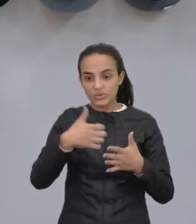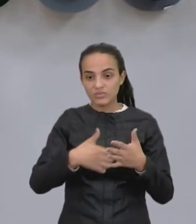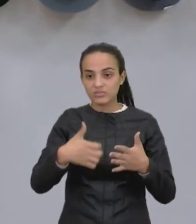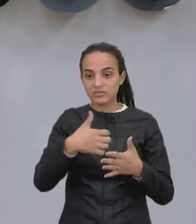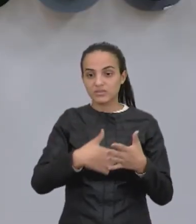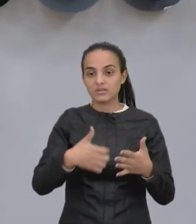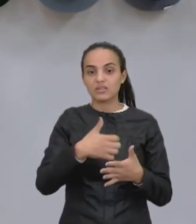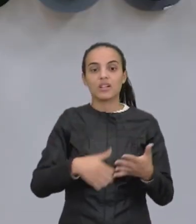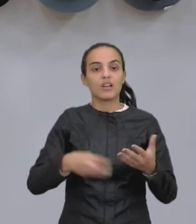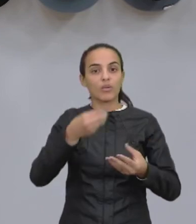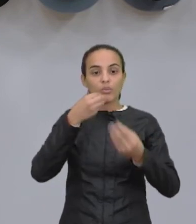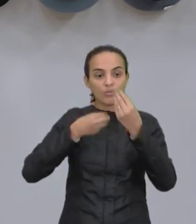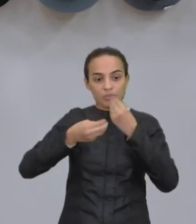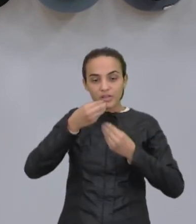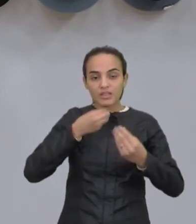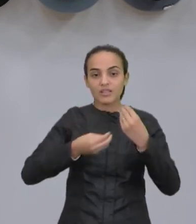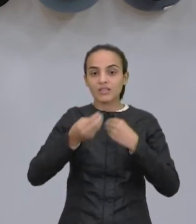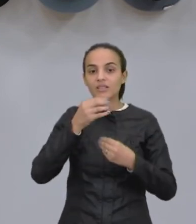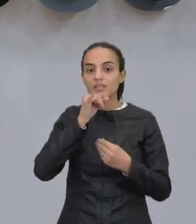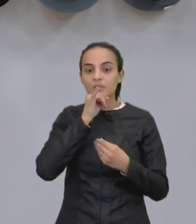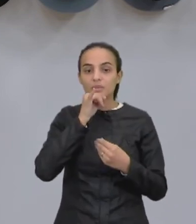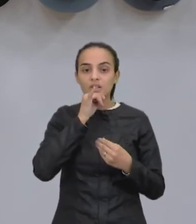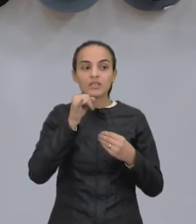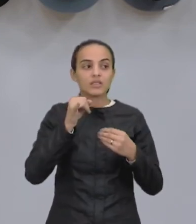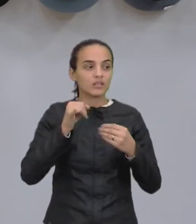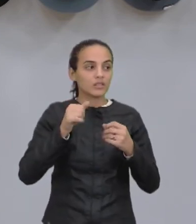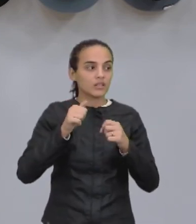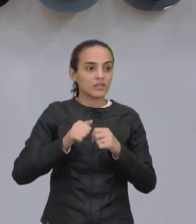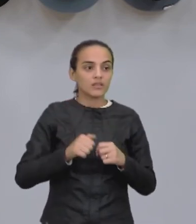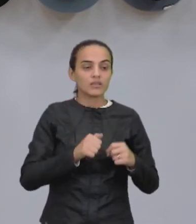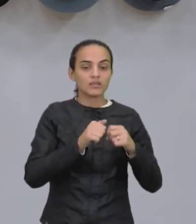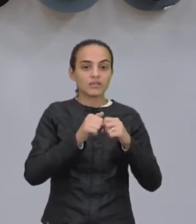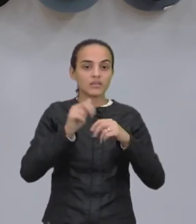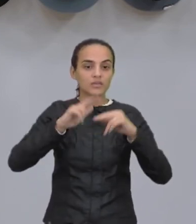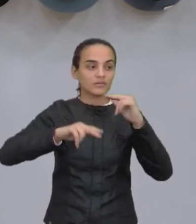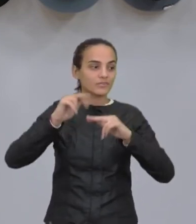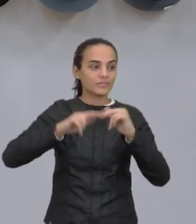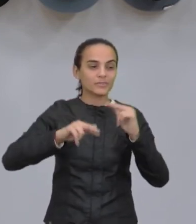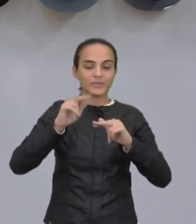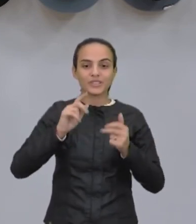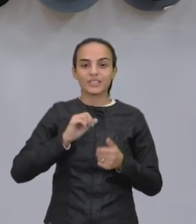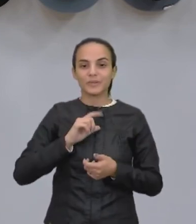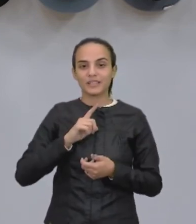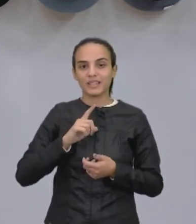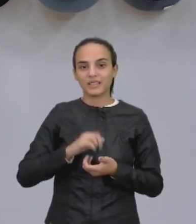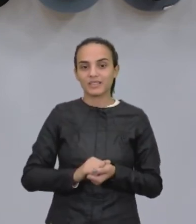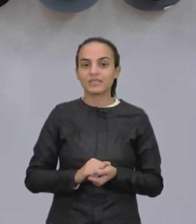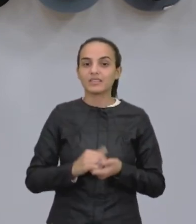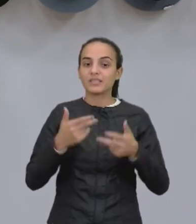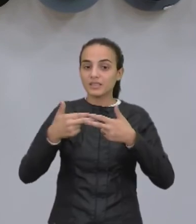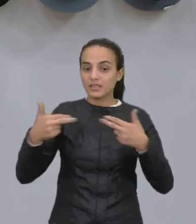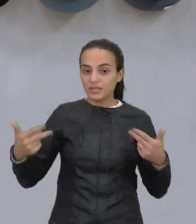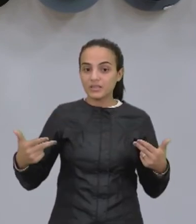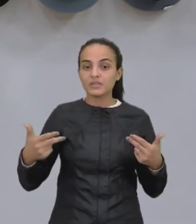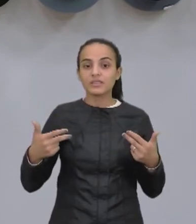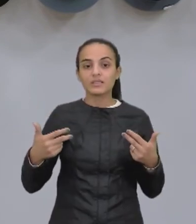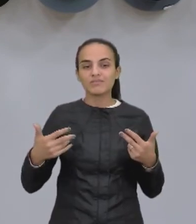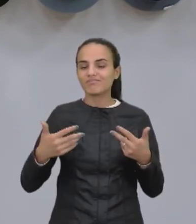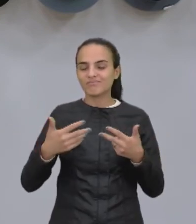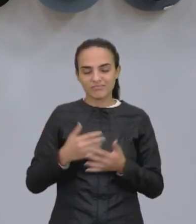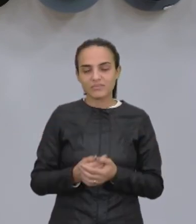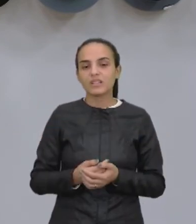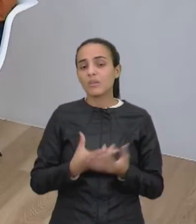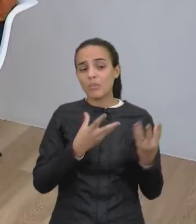alimento, né, aquelas fazendas imensas, de monocultura, você vê lá só um mar de soja.